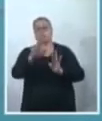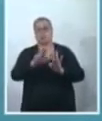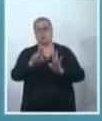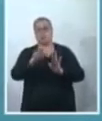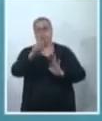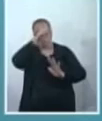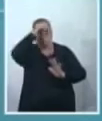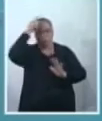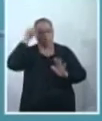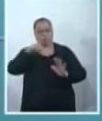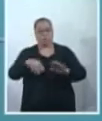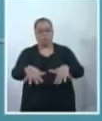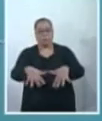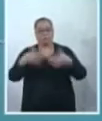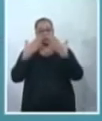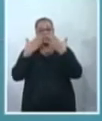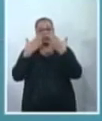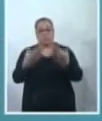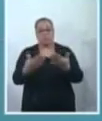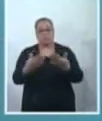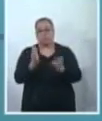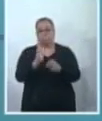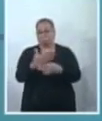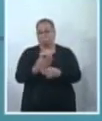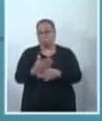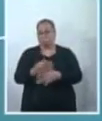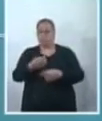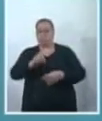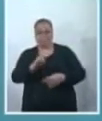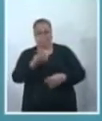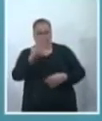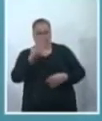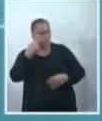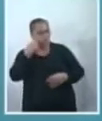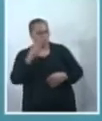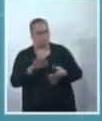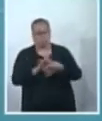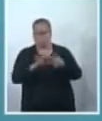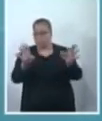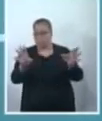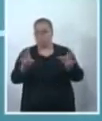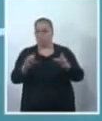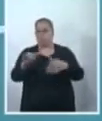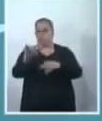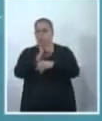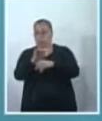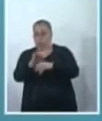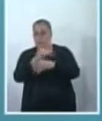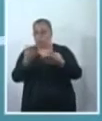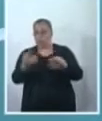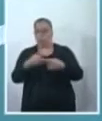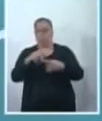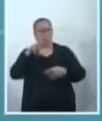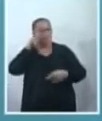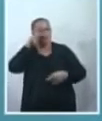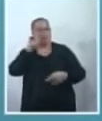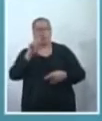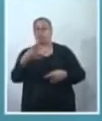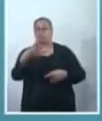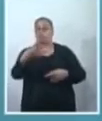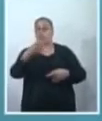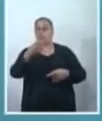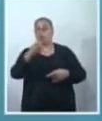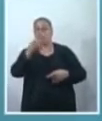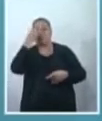fez uma audiência pública muito mequetrefe. Quem quiser olhar, está disponível no YouTube. Quando a gente viu, só tinha 40